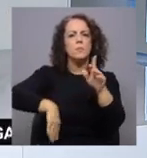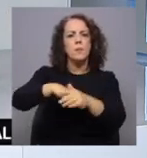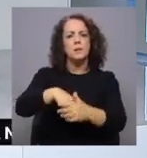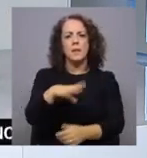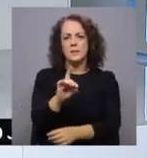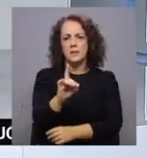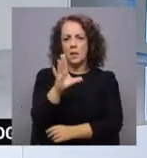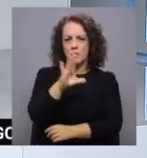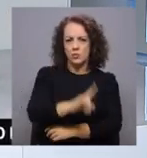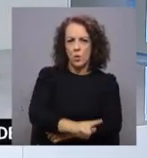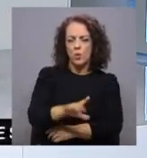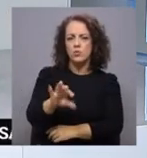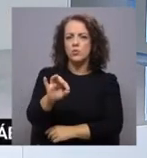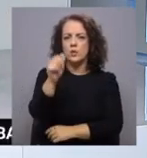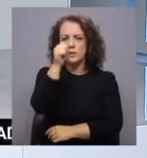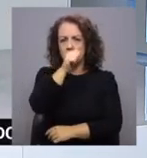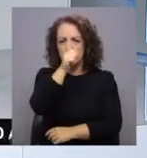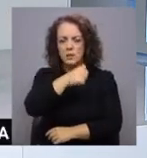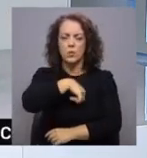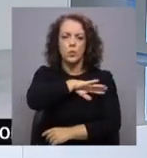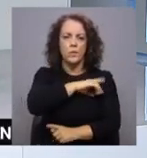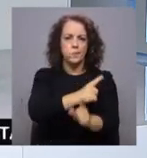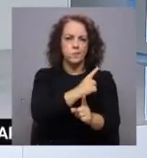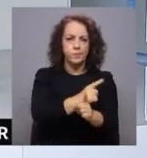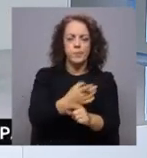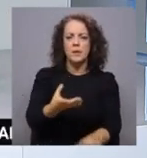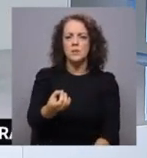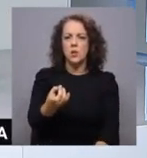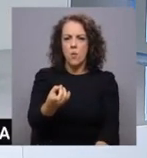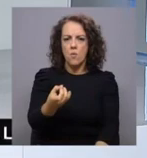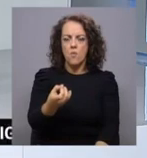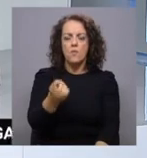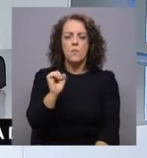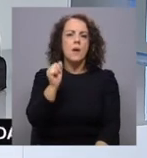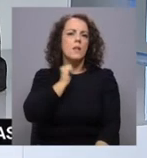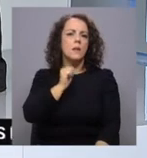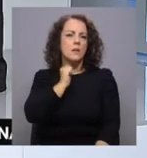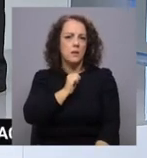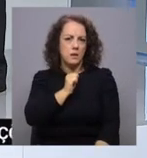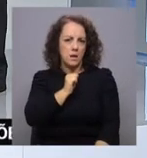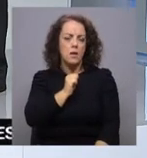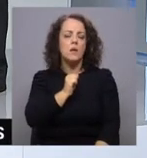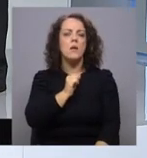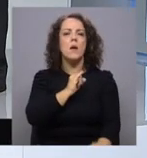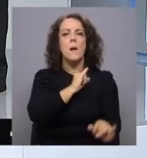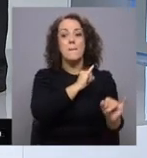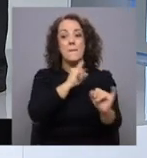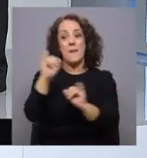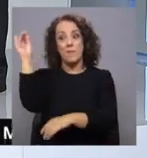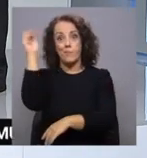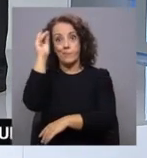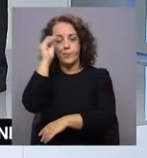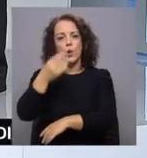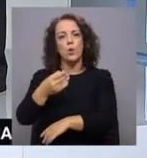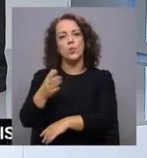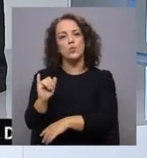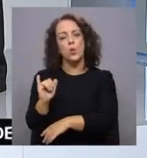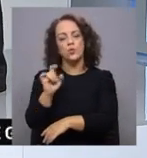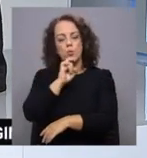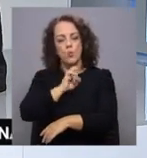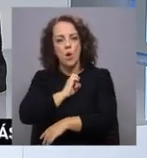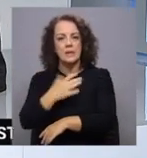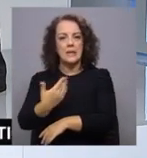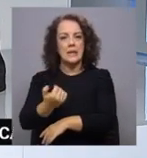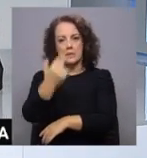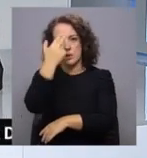Lisboa, 18 para Santarém e Coimbra, 19 de máxima para Leiria, mais para o interior 12 graus de máxima para Aguarda, 15